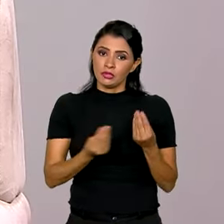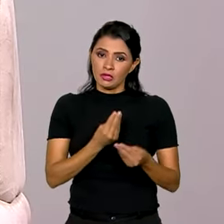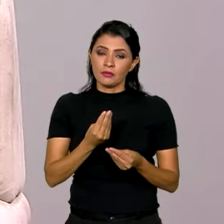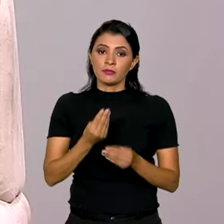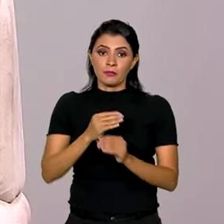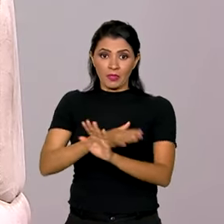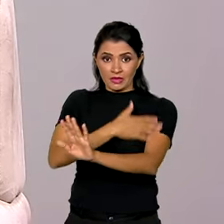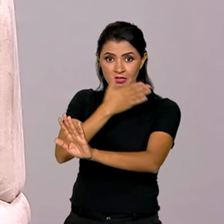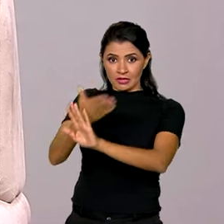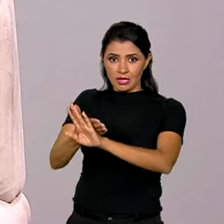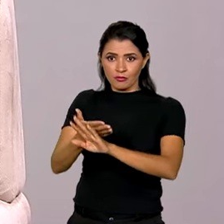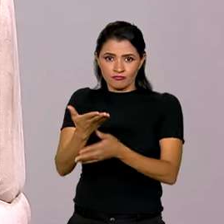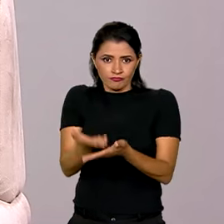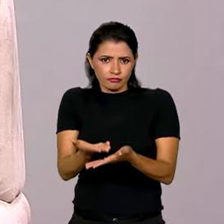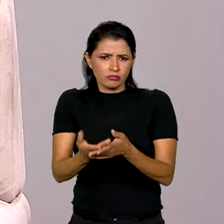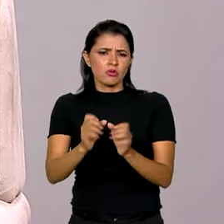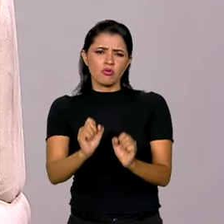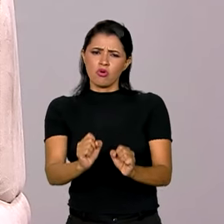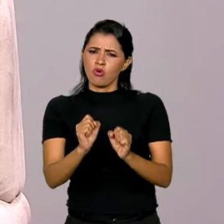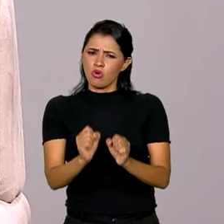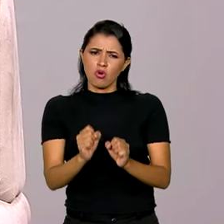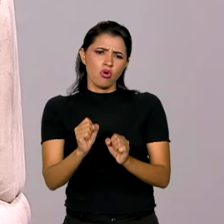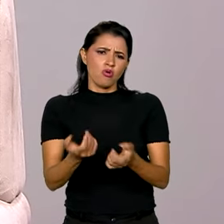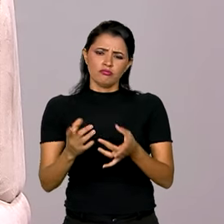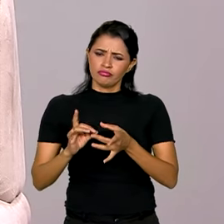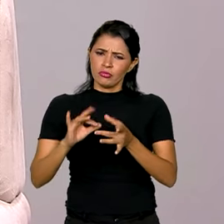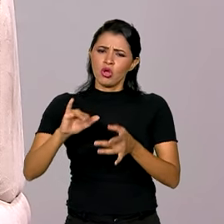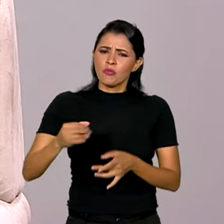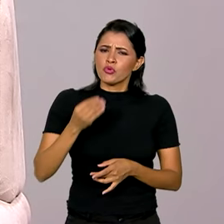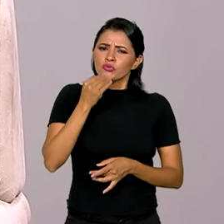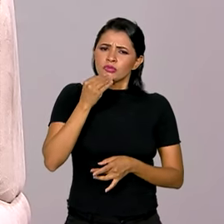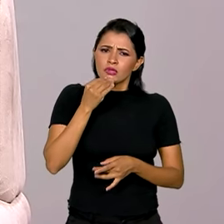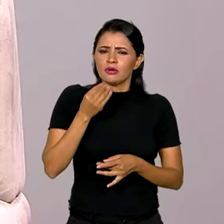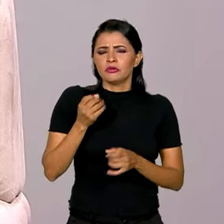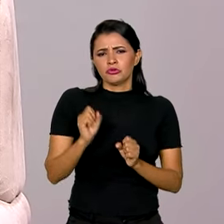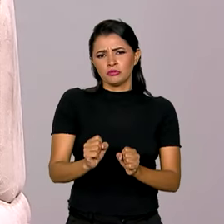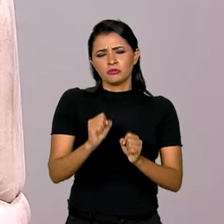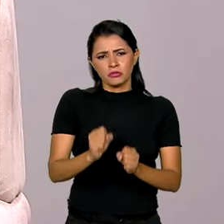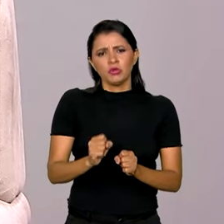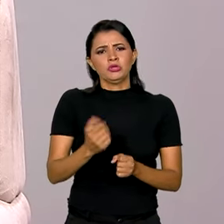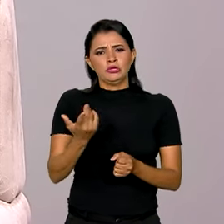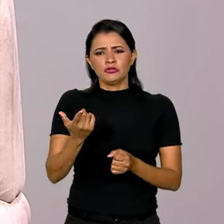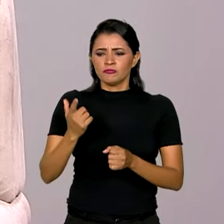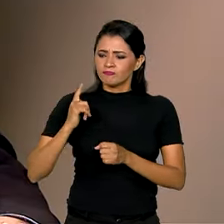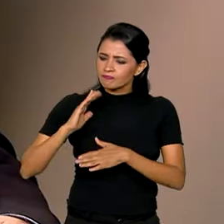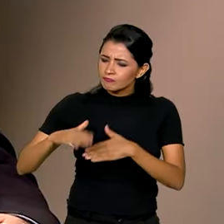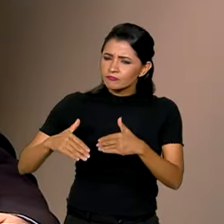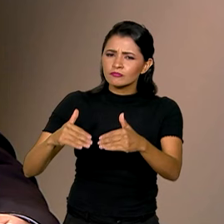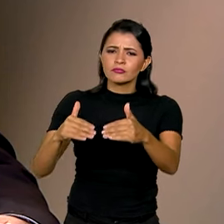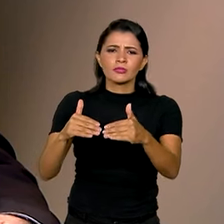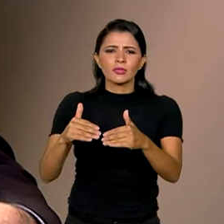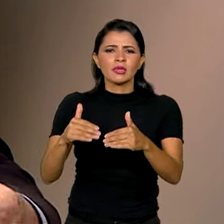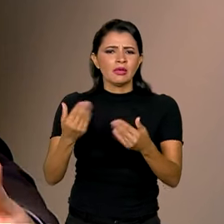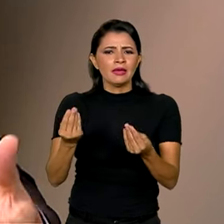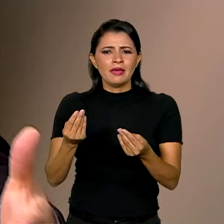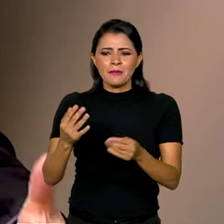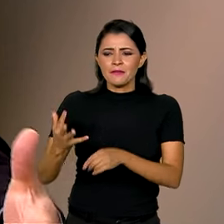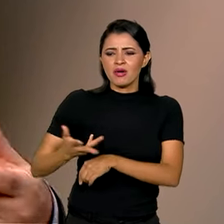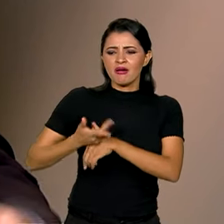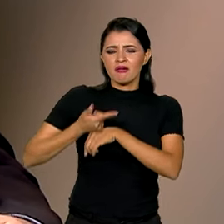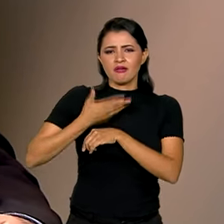integral pode ser uma oportunidade de um processo mais